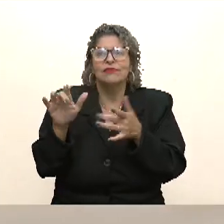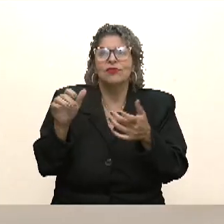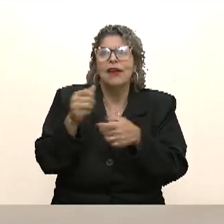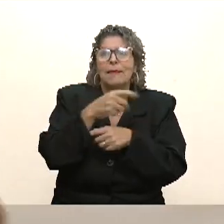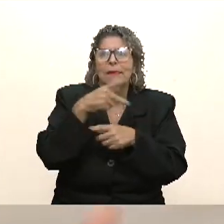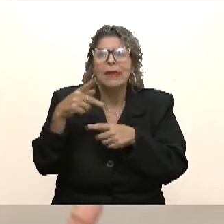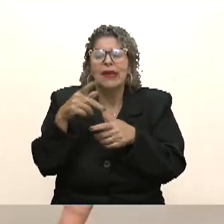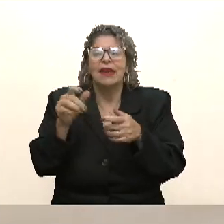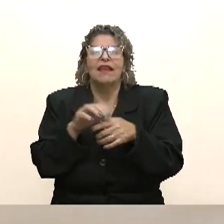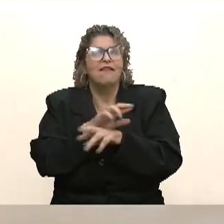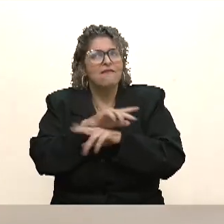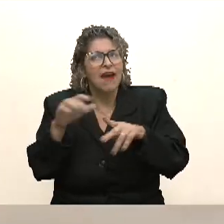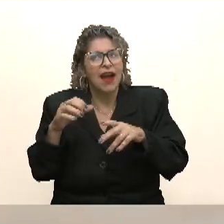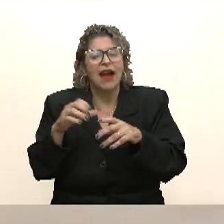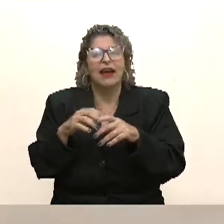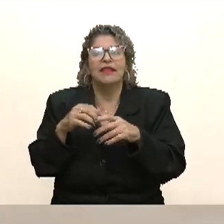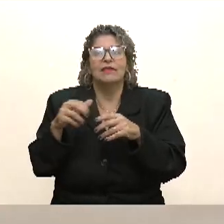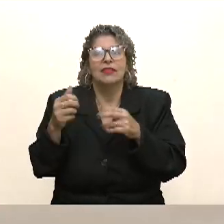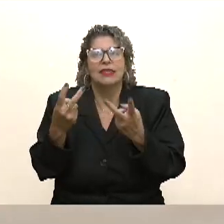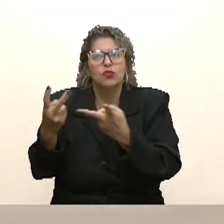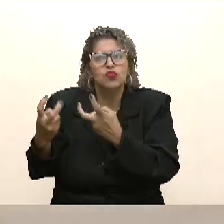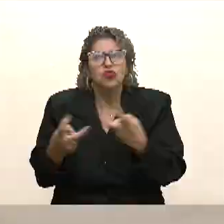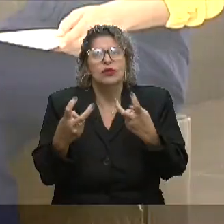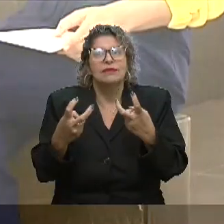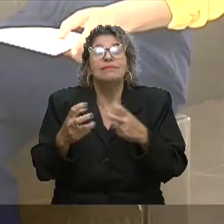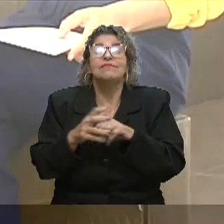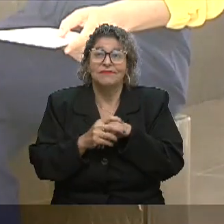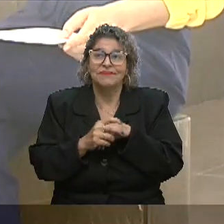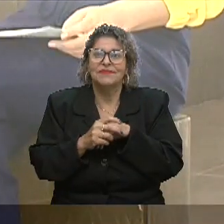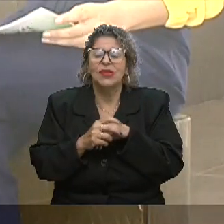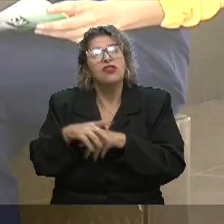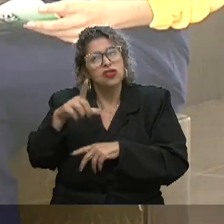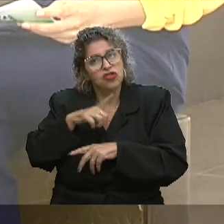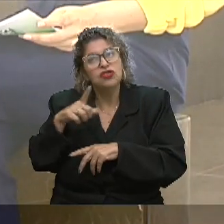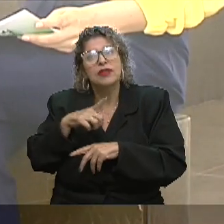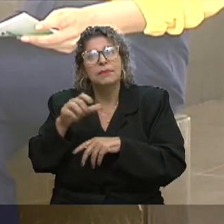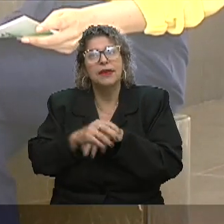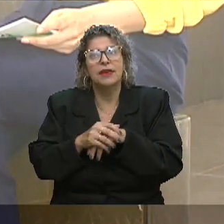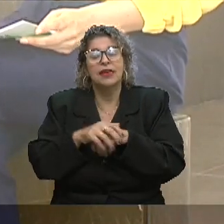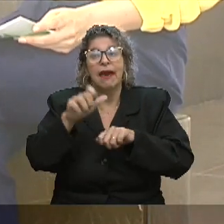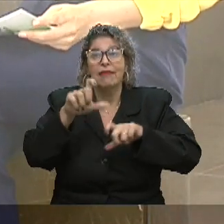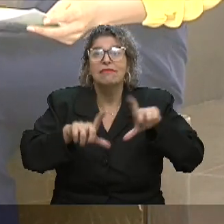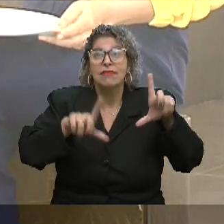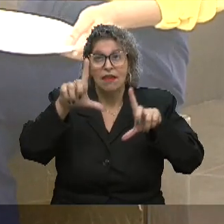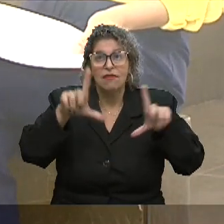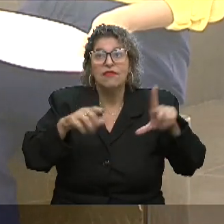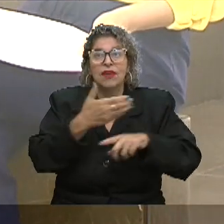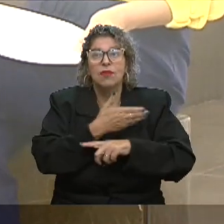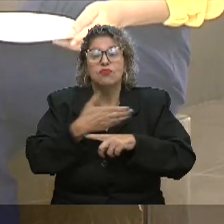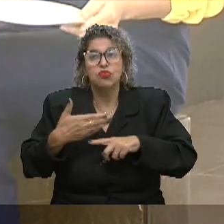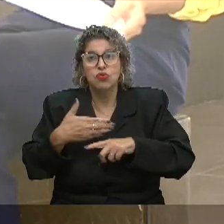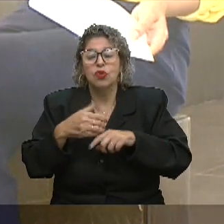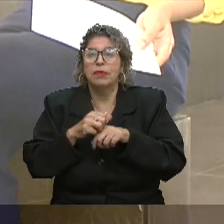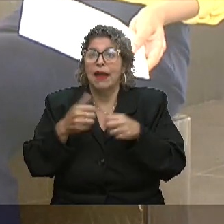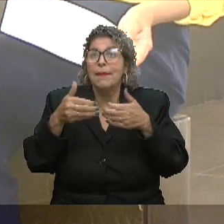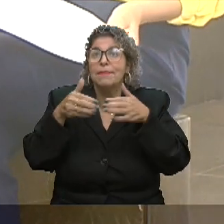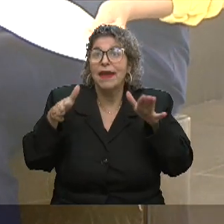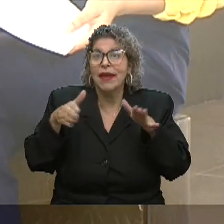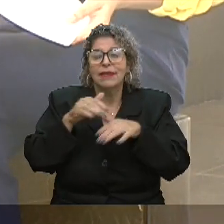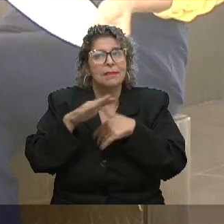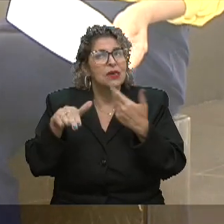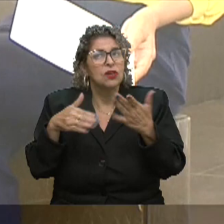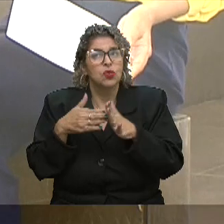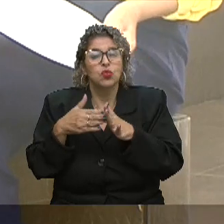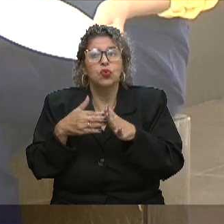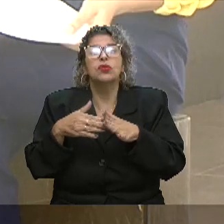comunicação, mais informado a gente está. E a gente também tem canais que são as TVs públicas, né? Ou de caráter público, que é justamente as